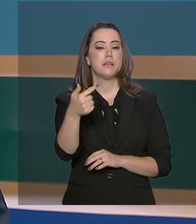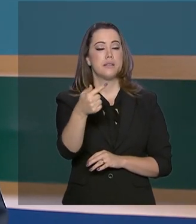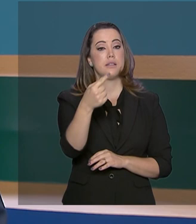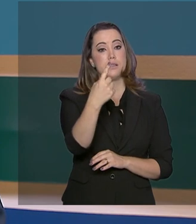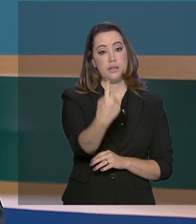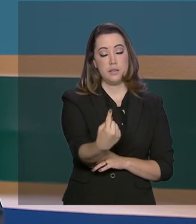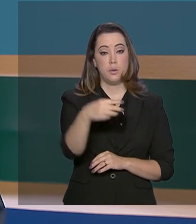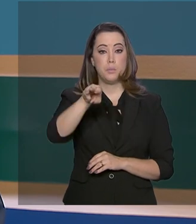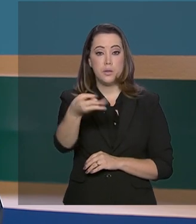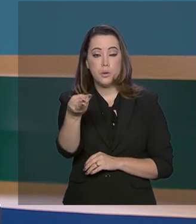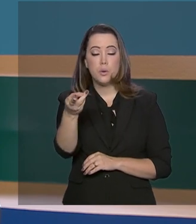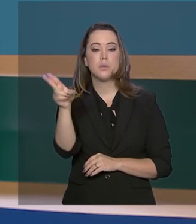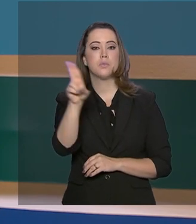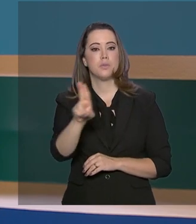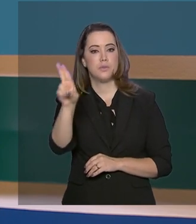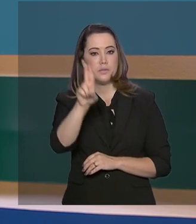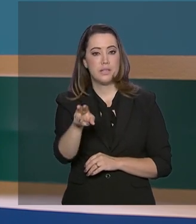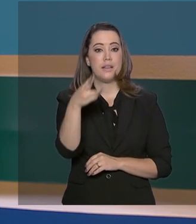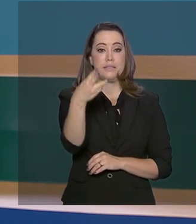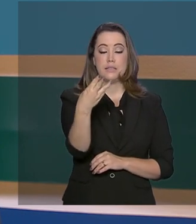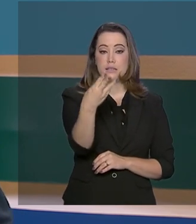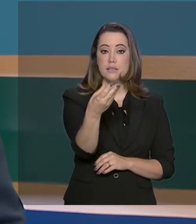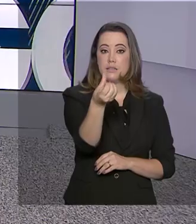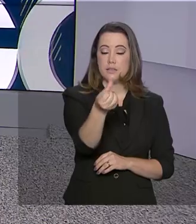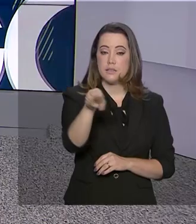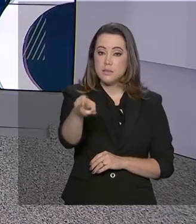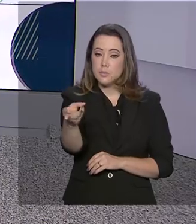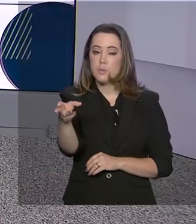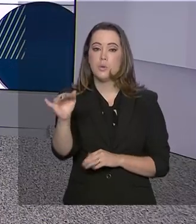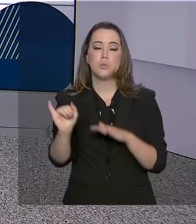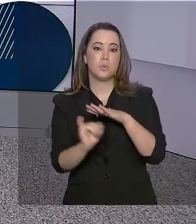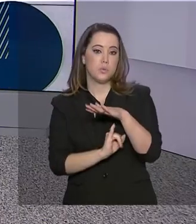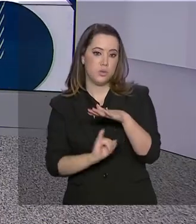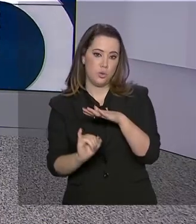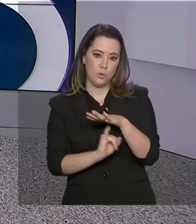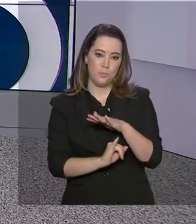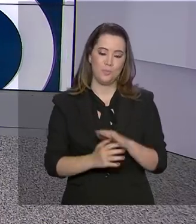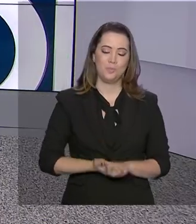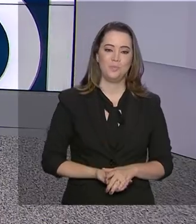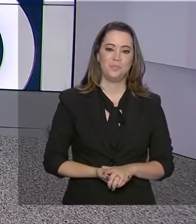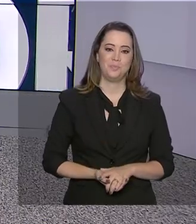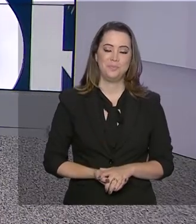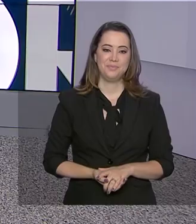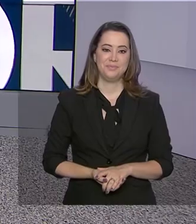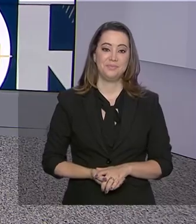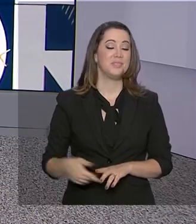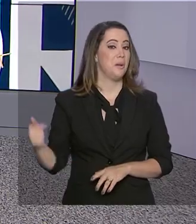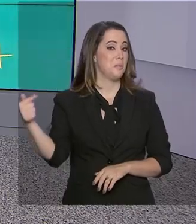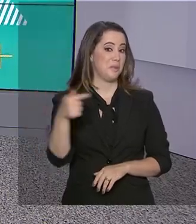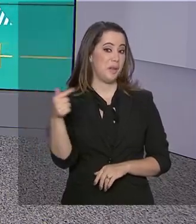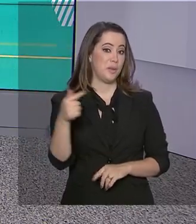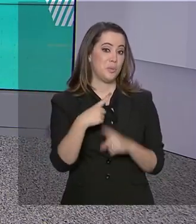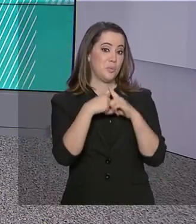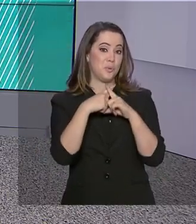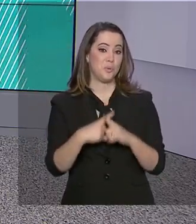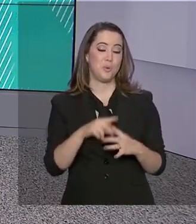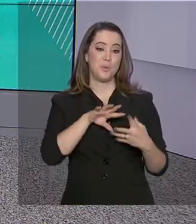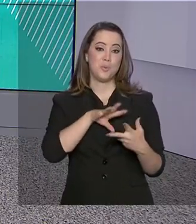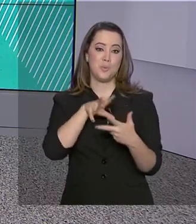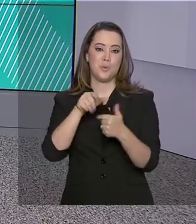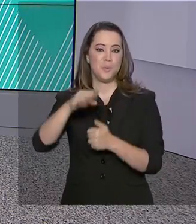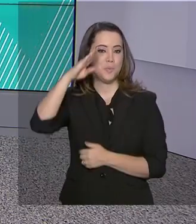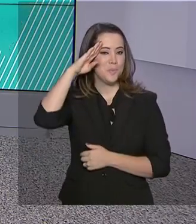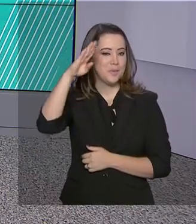$ 336 milhões para os institutos. A sétima edição dos Jogos Mundiais Militares teve abertura